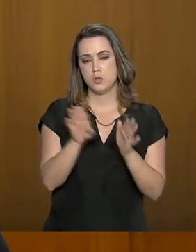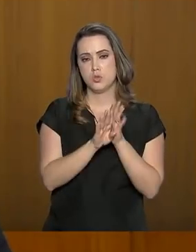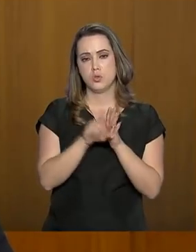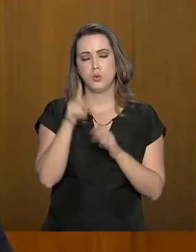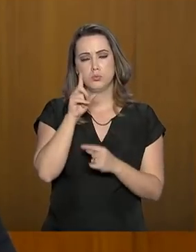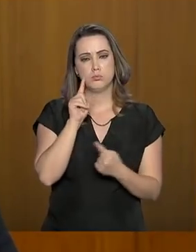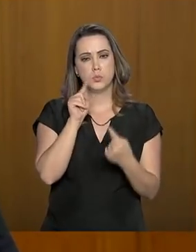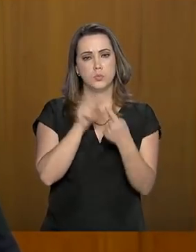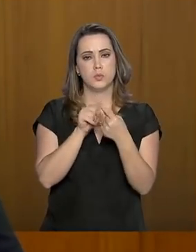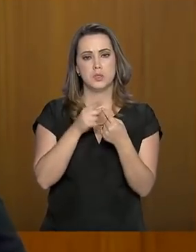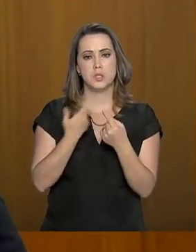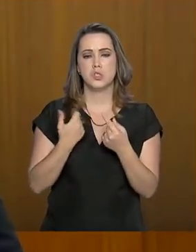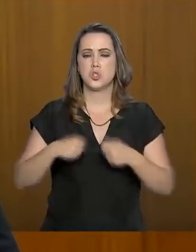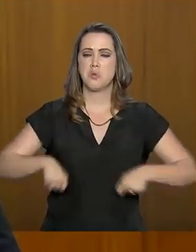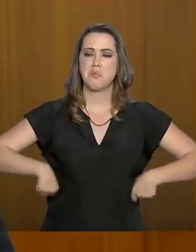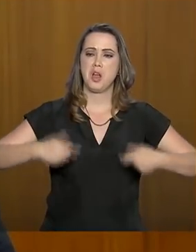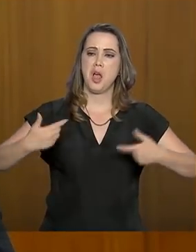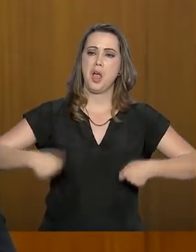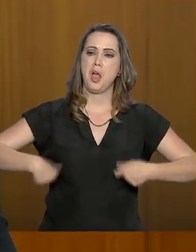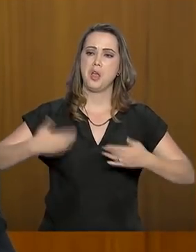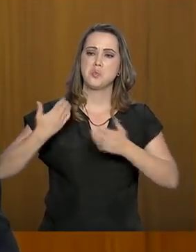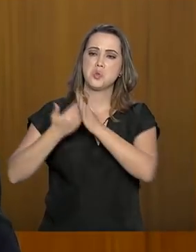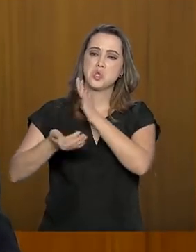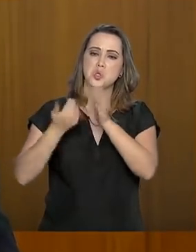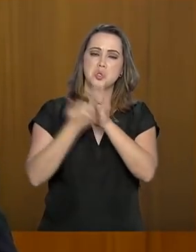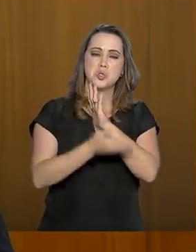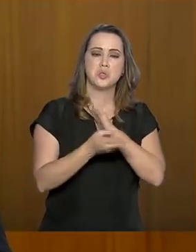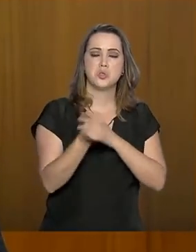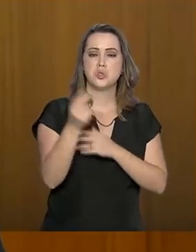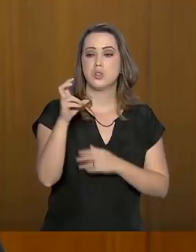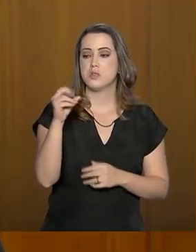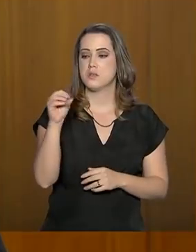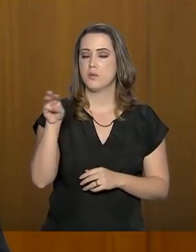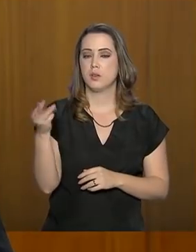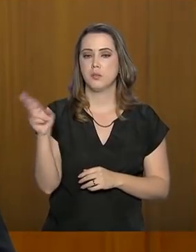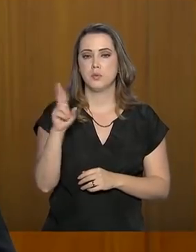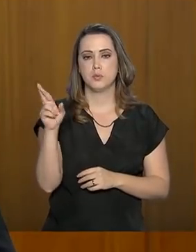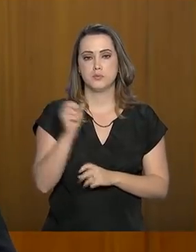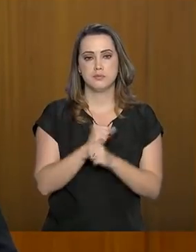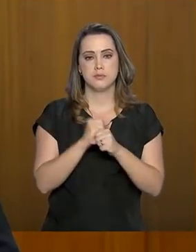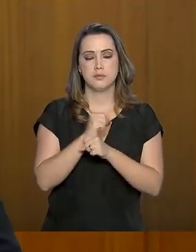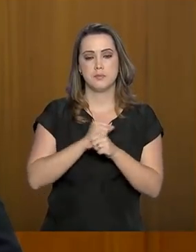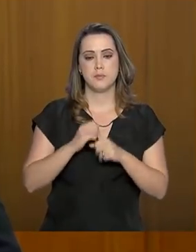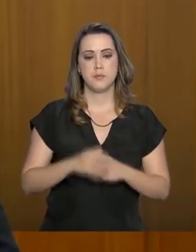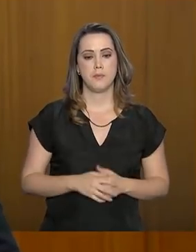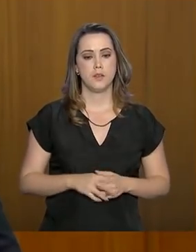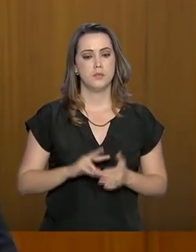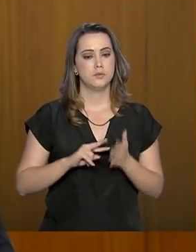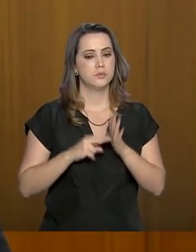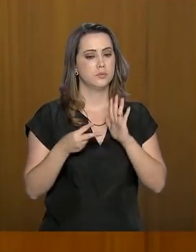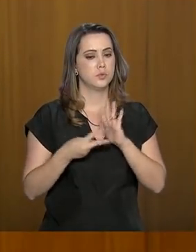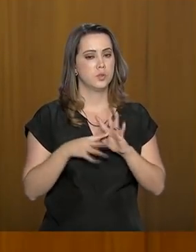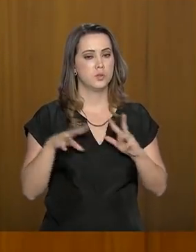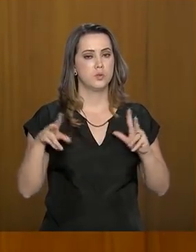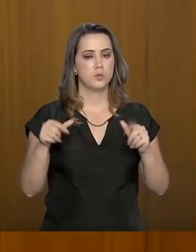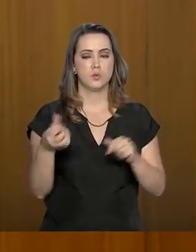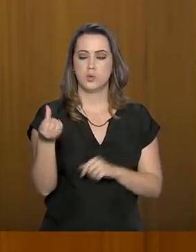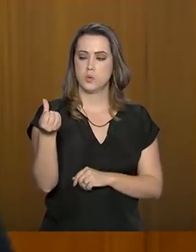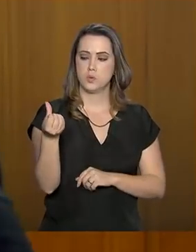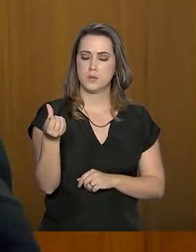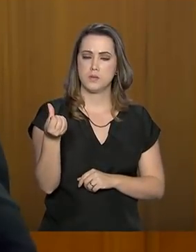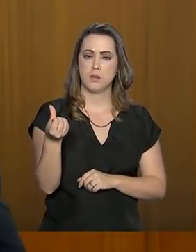conclusão que havia um desperdício de R$ 50 milhões ao ano, ou seja, se todos os seis